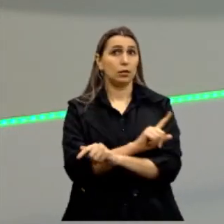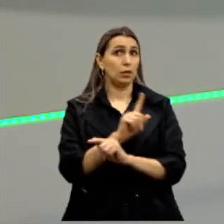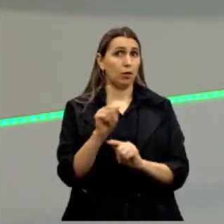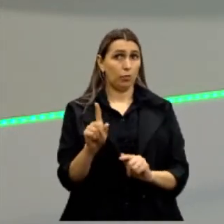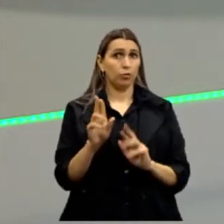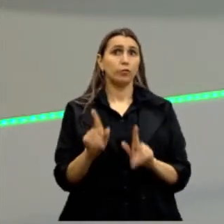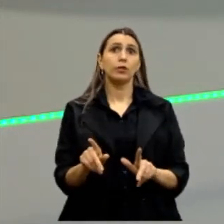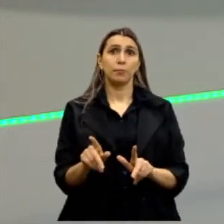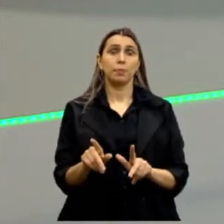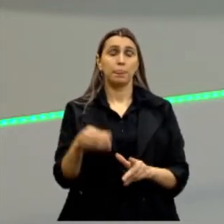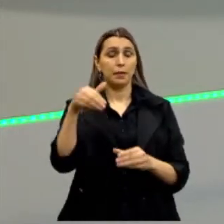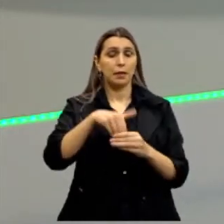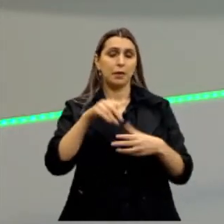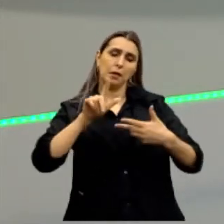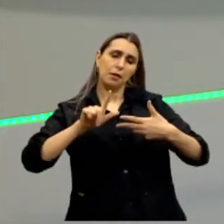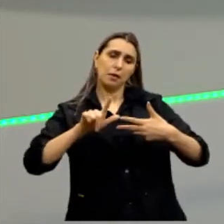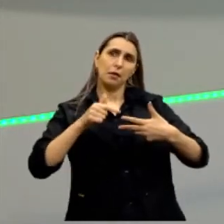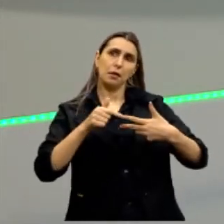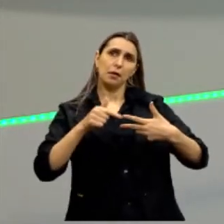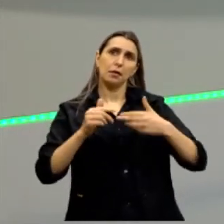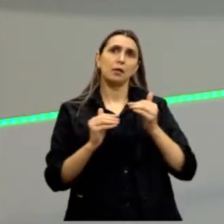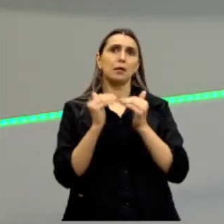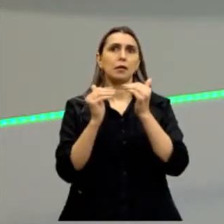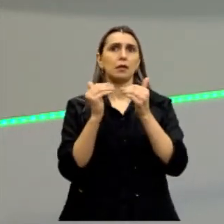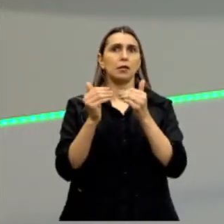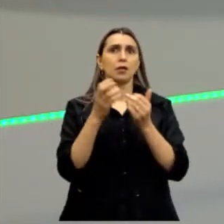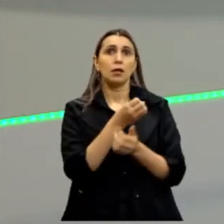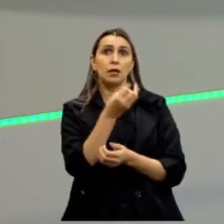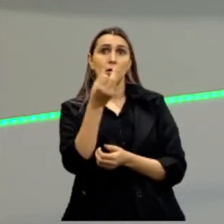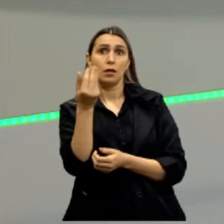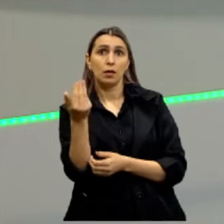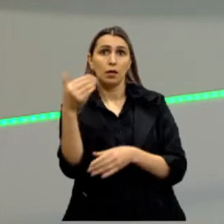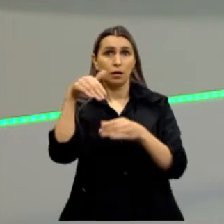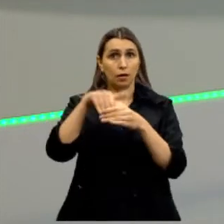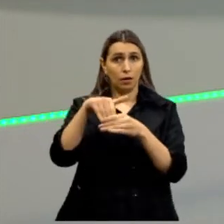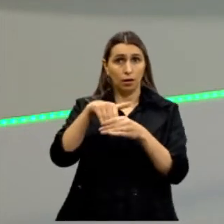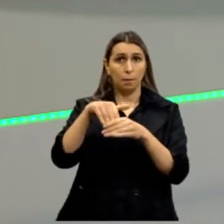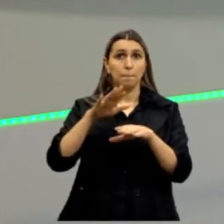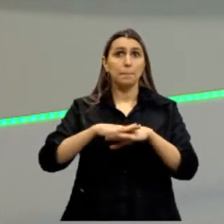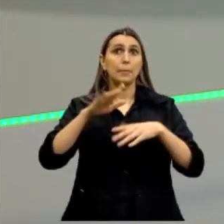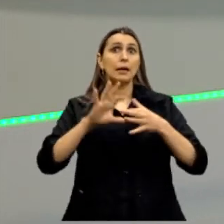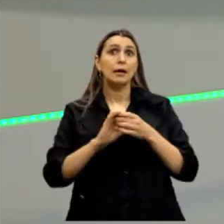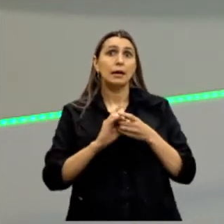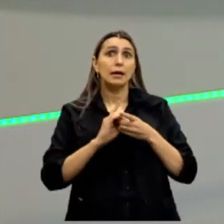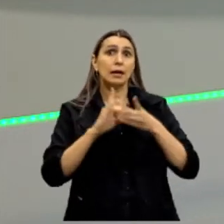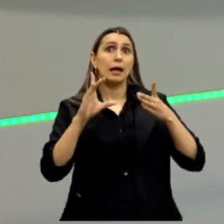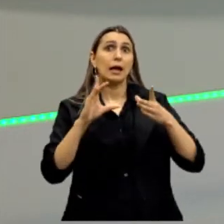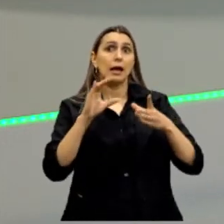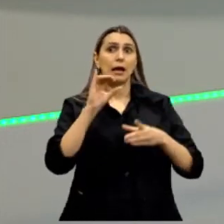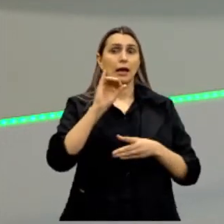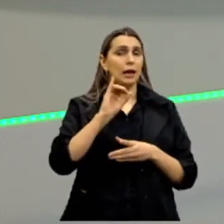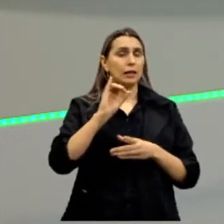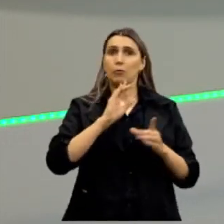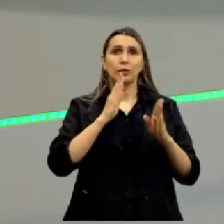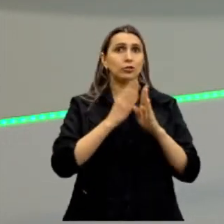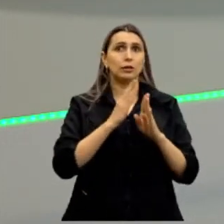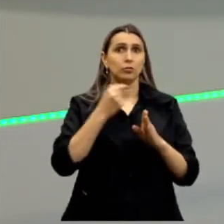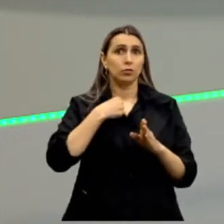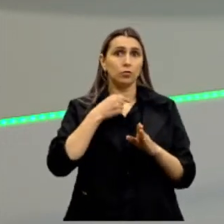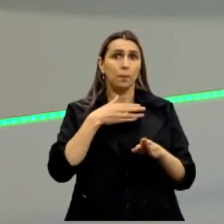aí. Então, dentro do legislativo existe um processo de contagem de votos, mas a democracia ela é indireta no Brasil. Nós não